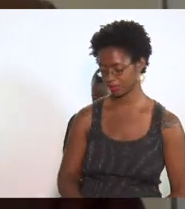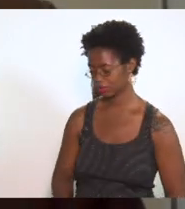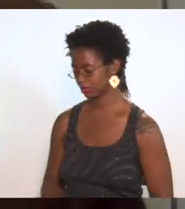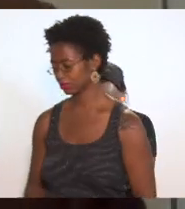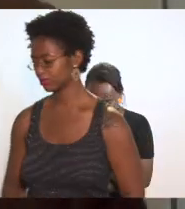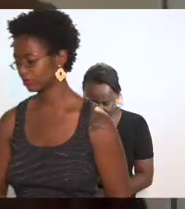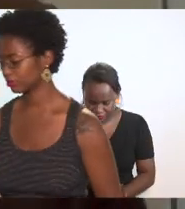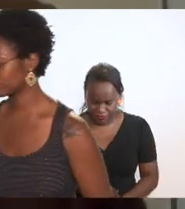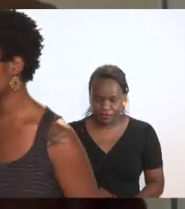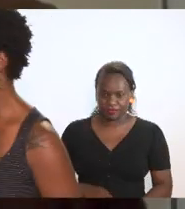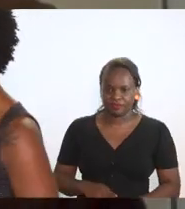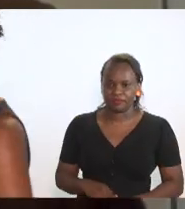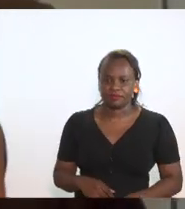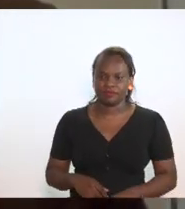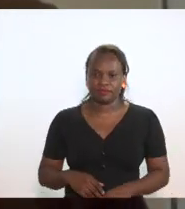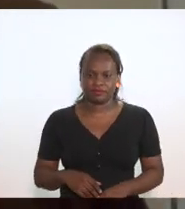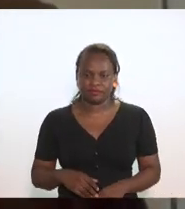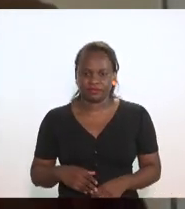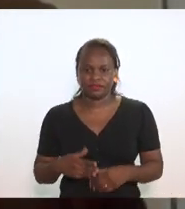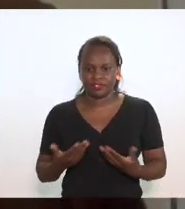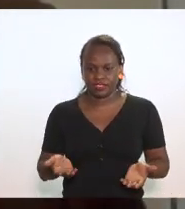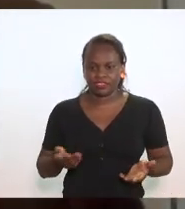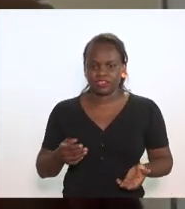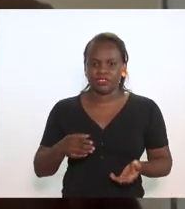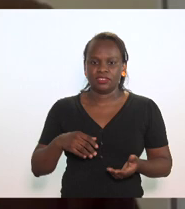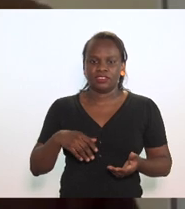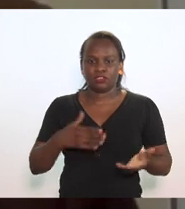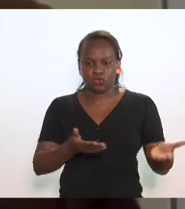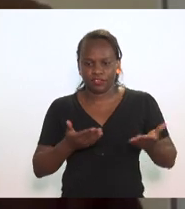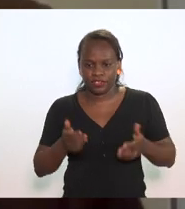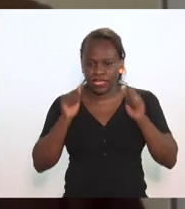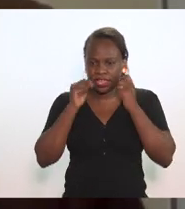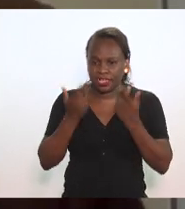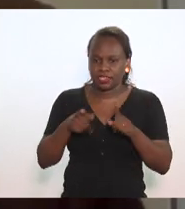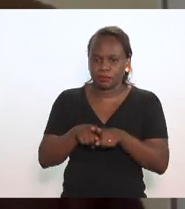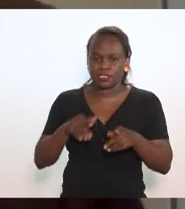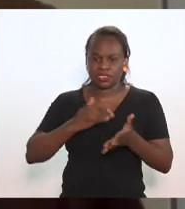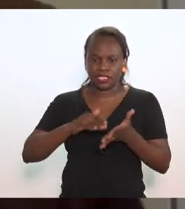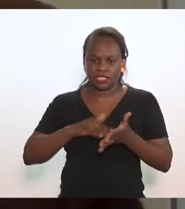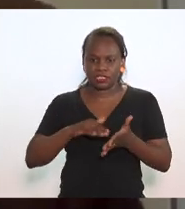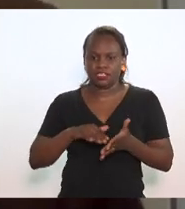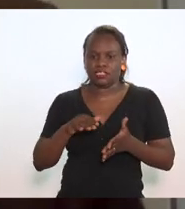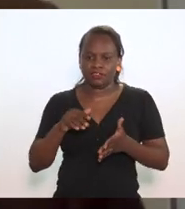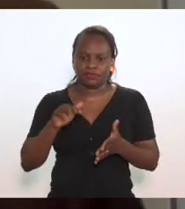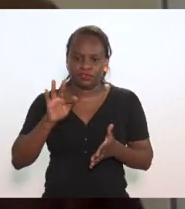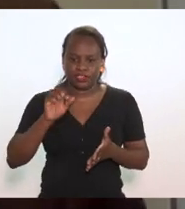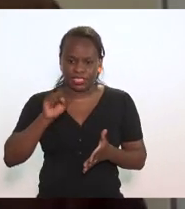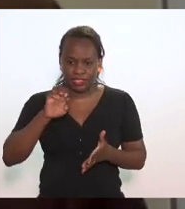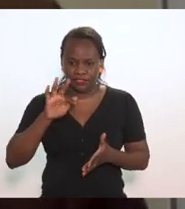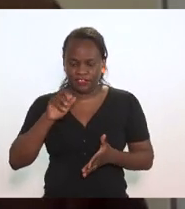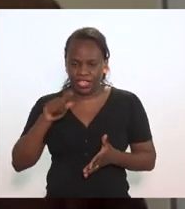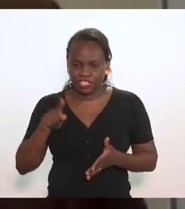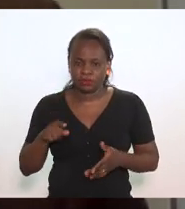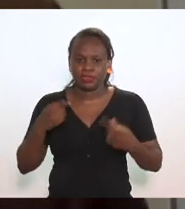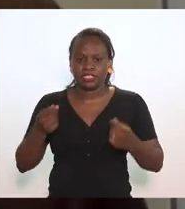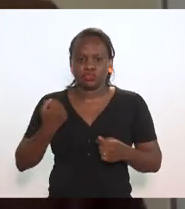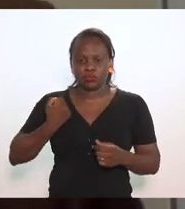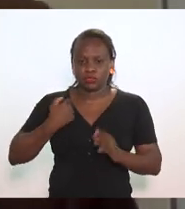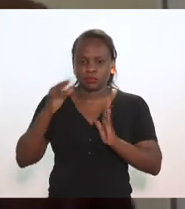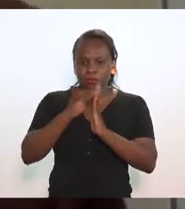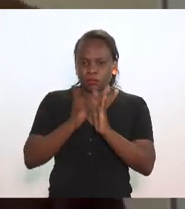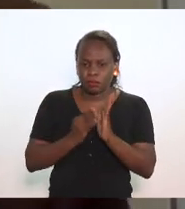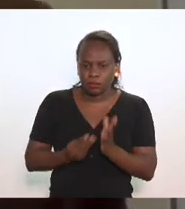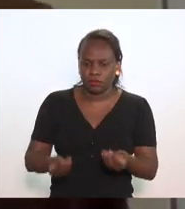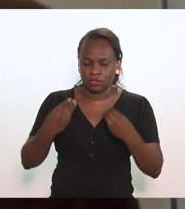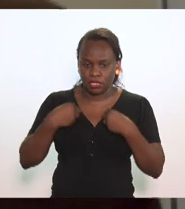Então, fazer o convite aqui, tanto para a LERJ quanto para a Secretaria de Fazenda, para que a gente possa ter esses dados em mãos, porque a Secretaria de